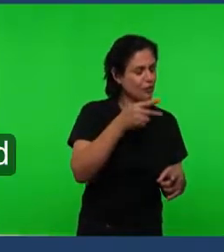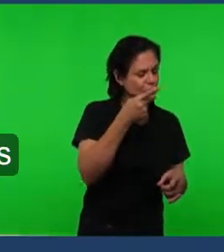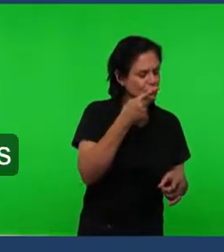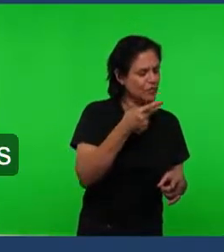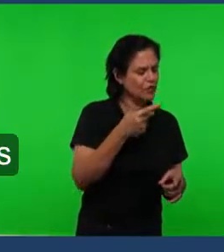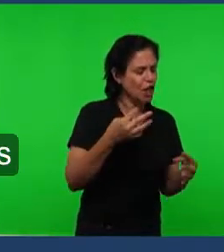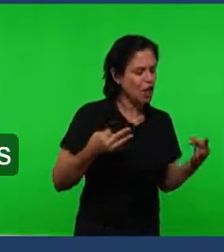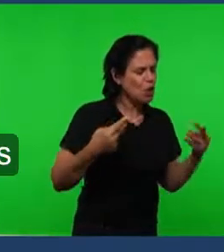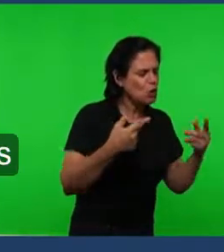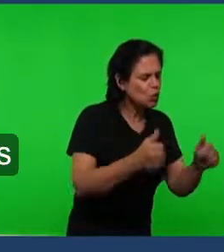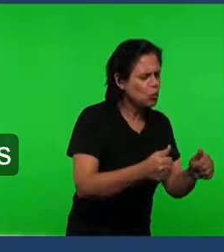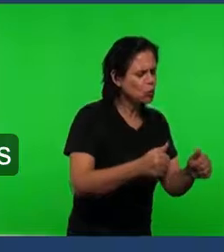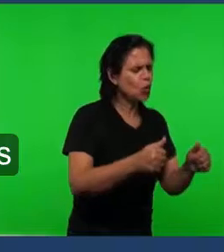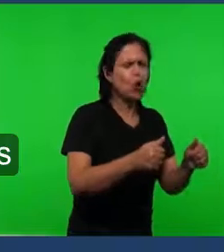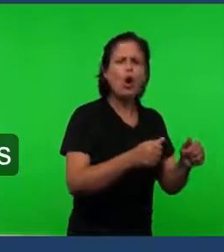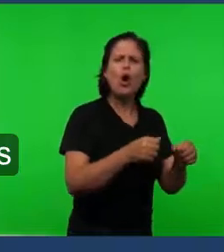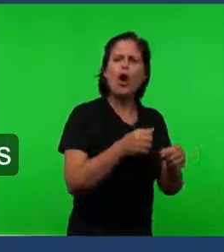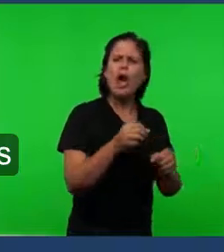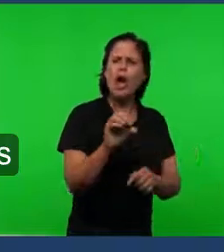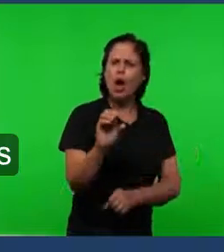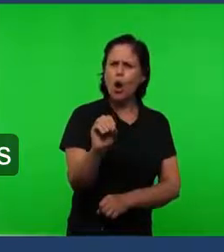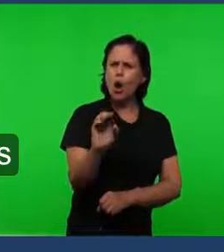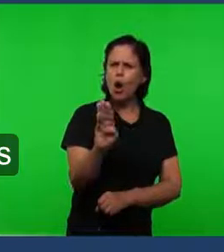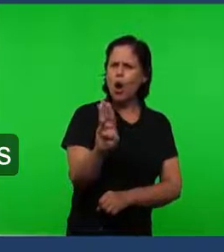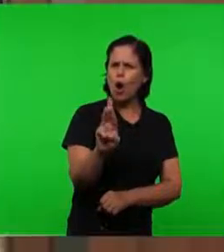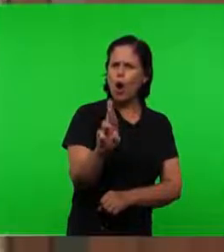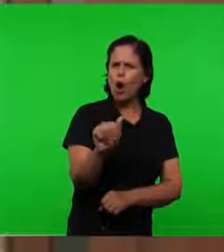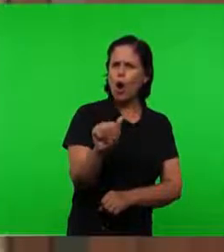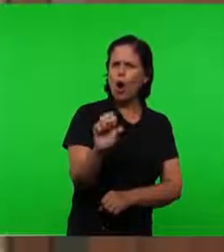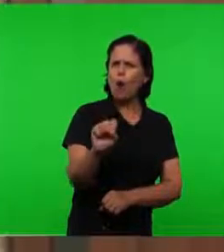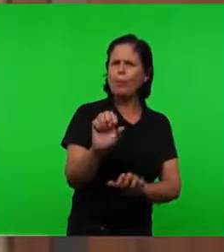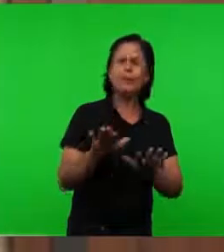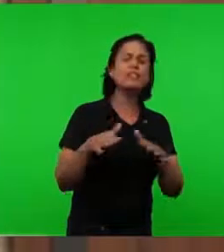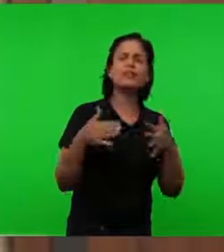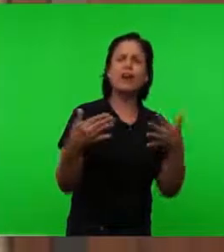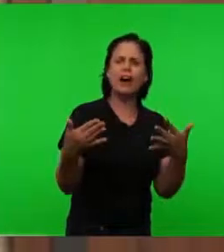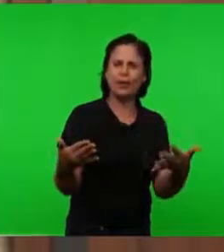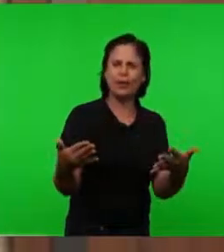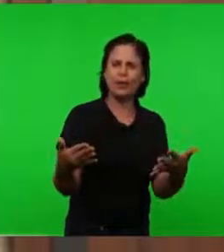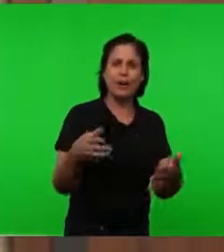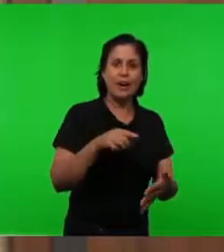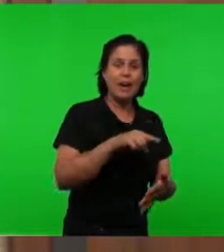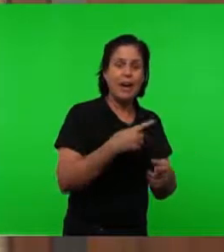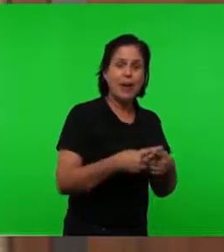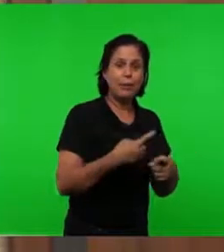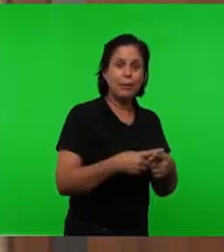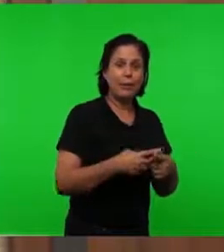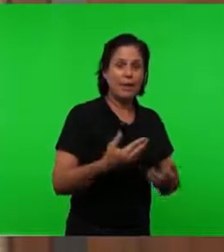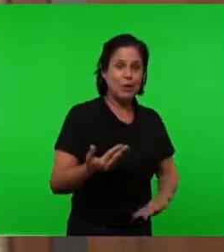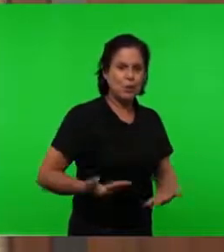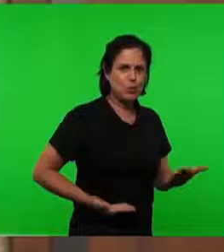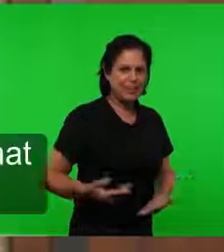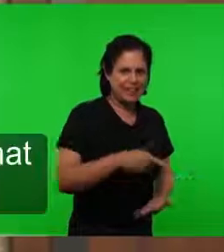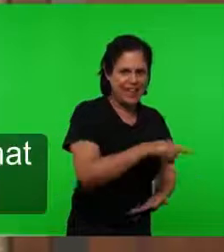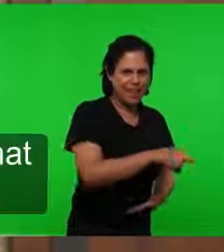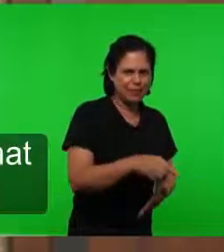minhas obras Que obras são essas aqui São as obras Daqueles que não estavam Mais influenciados Pelas